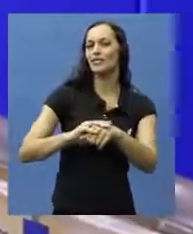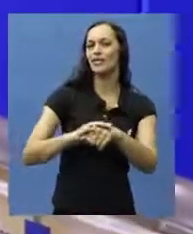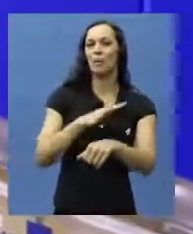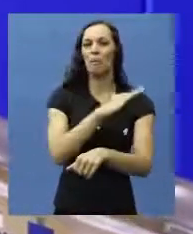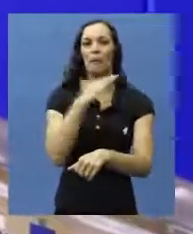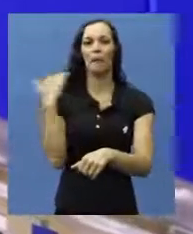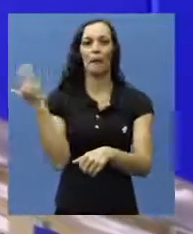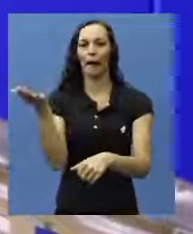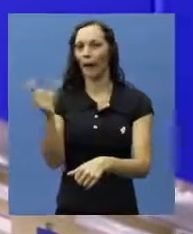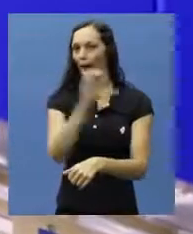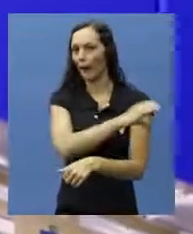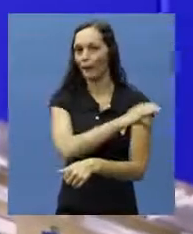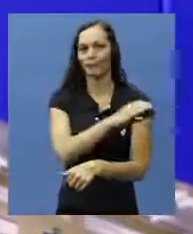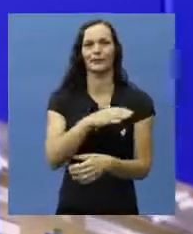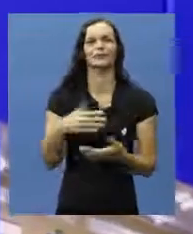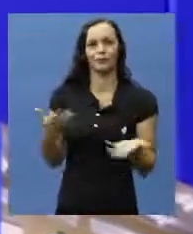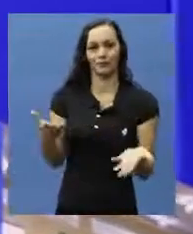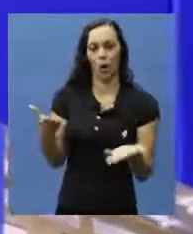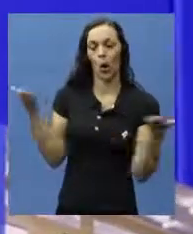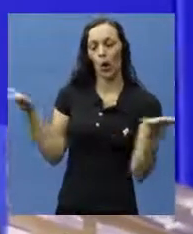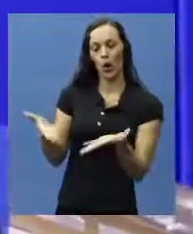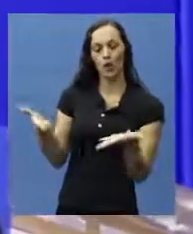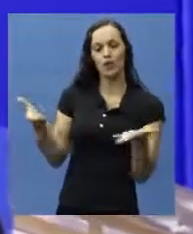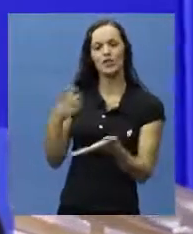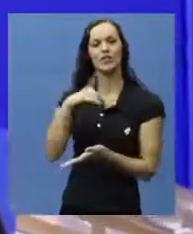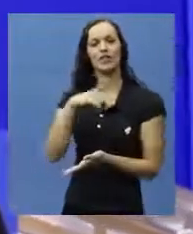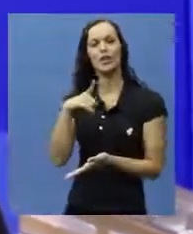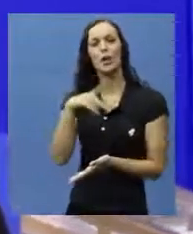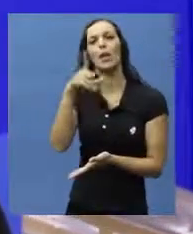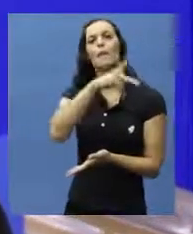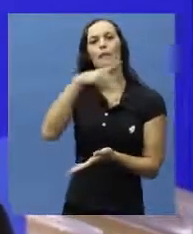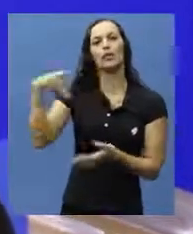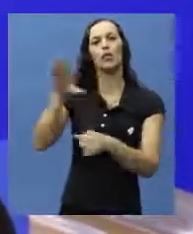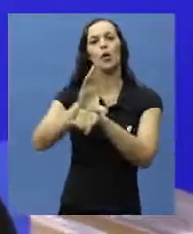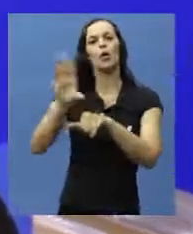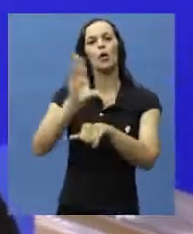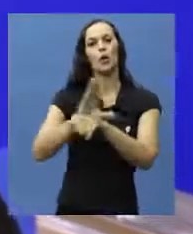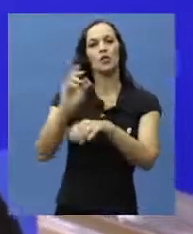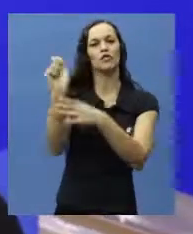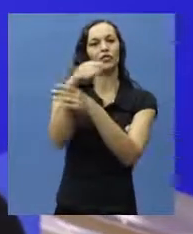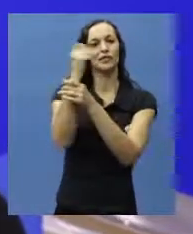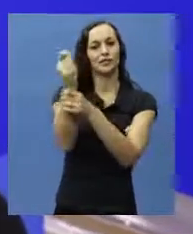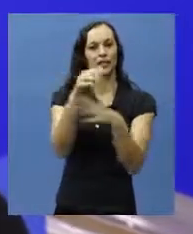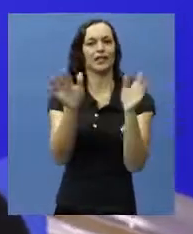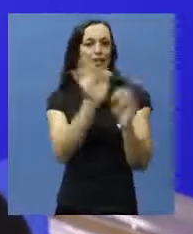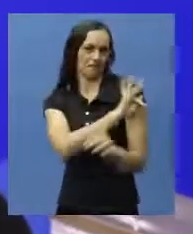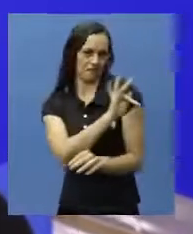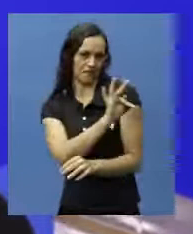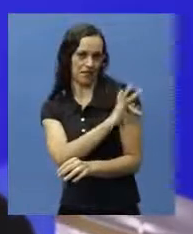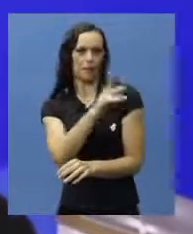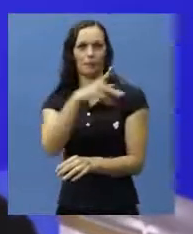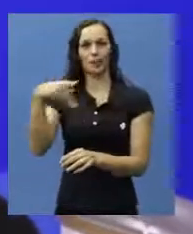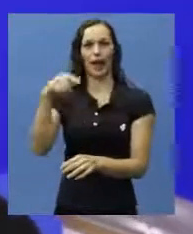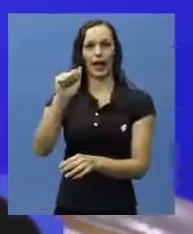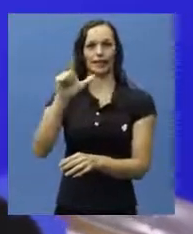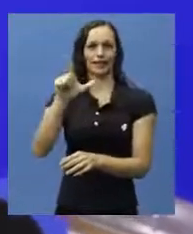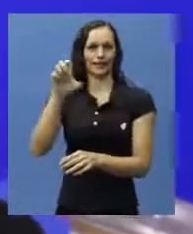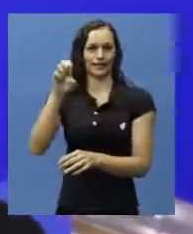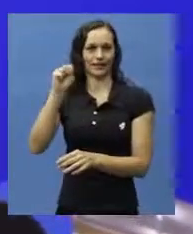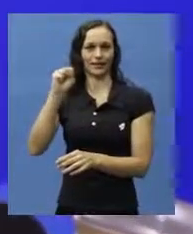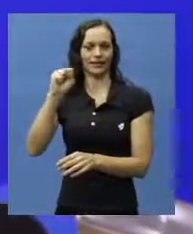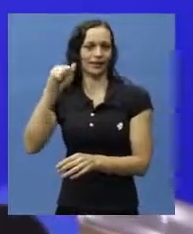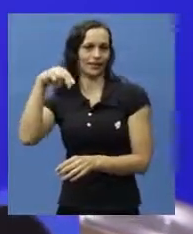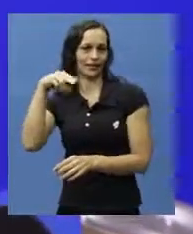levavam à morte precocemente. Estou recebendo no programa de hoje o professor do curso de fisioterapia da FASB, professor